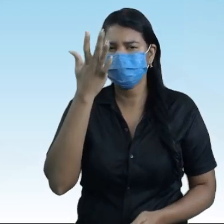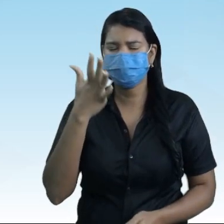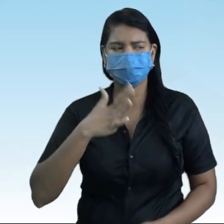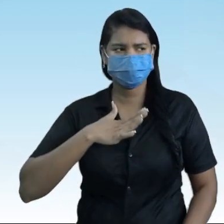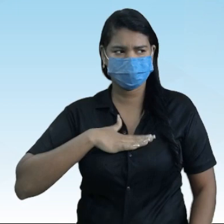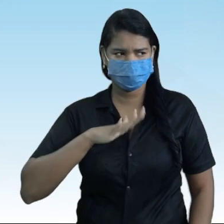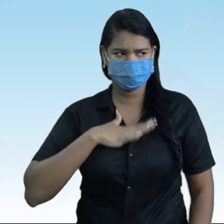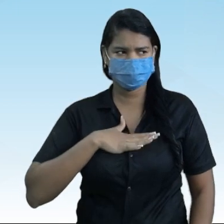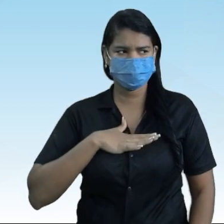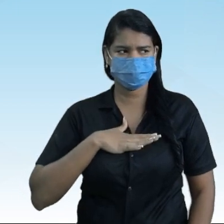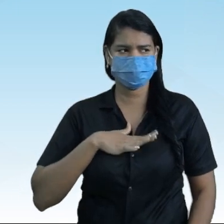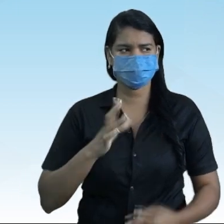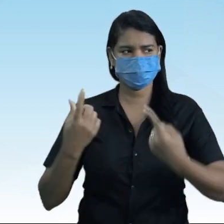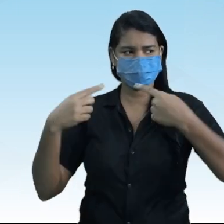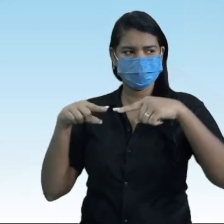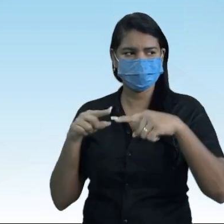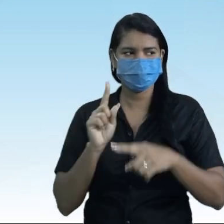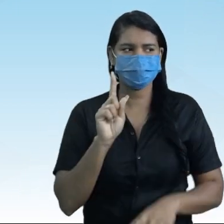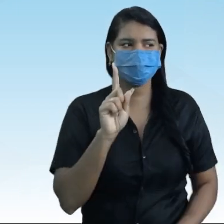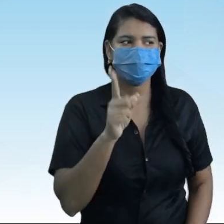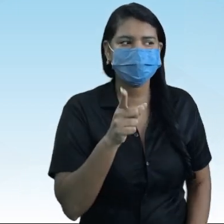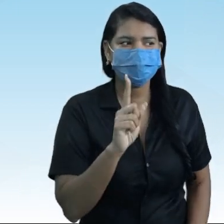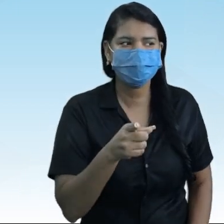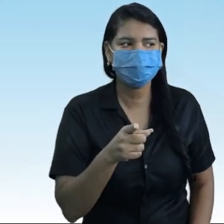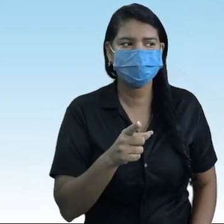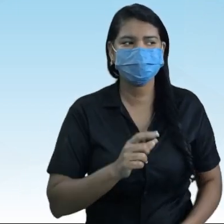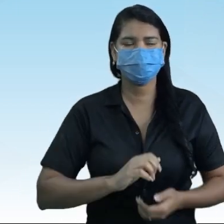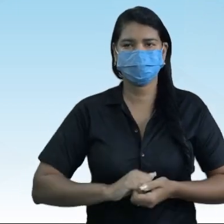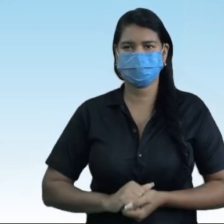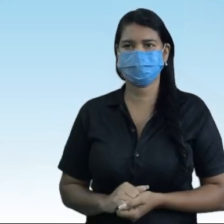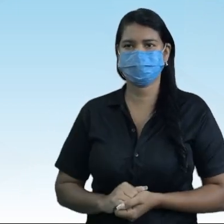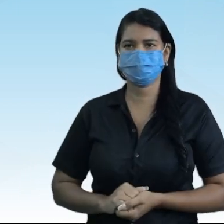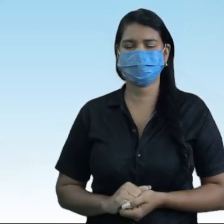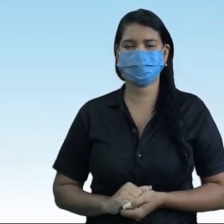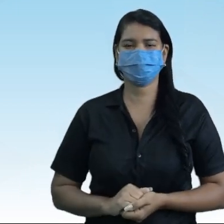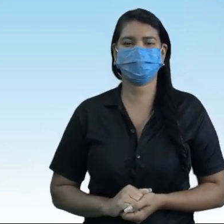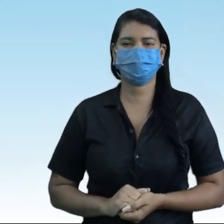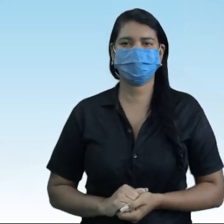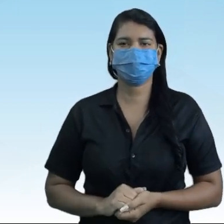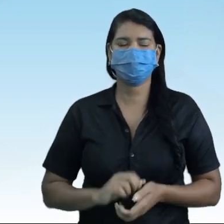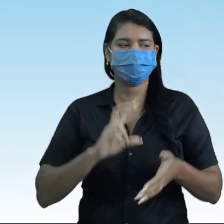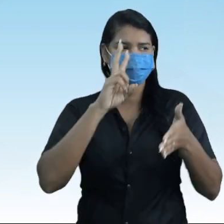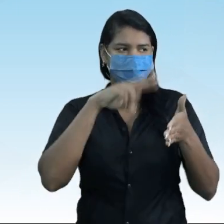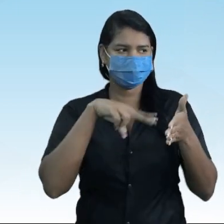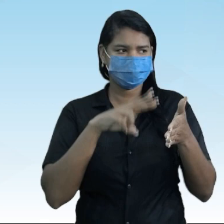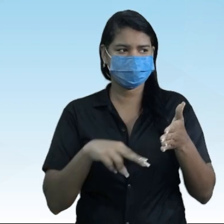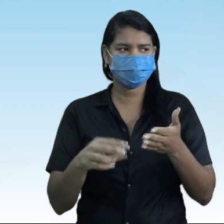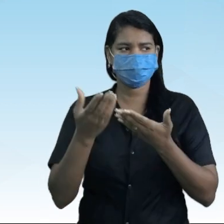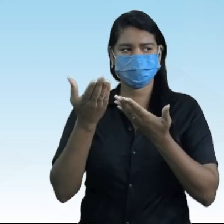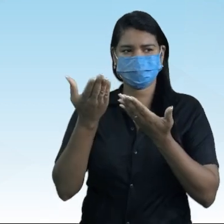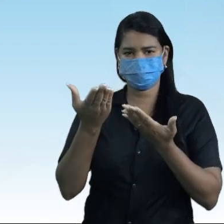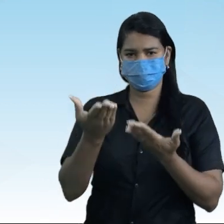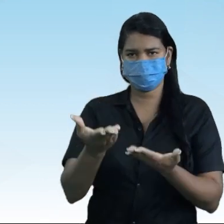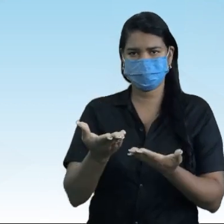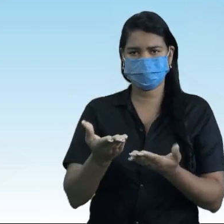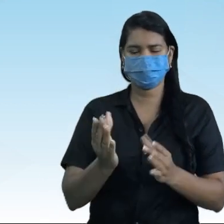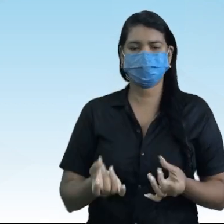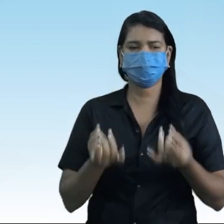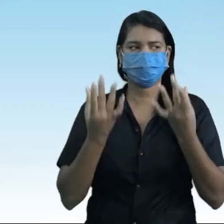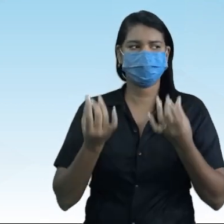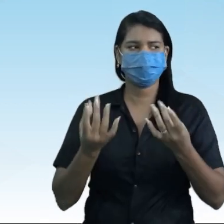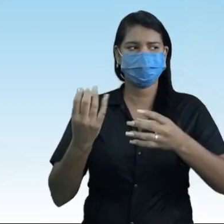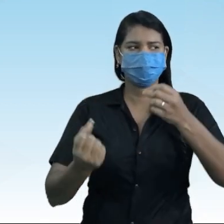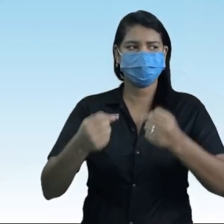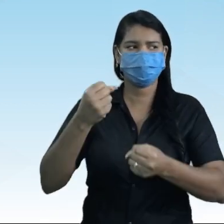Gostoso trabalhar? Desafio para você, Lançado aí, deu tempo tranquilão. Vou só ler para você. As vendas de um concessionário de